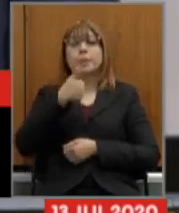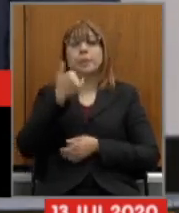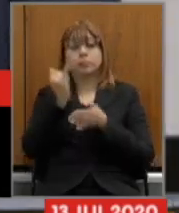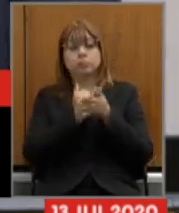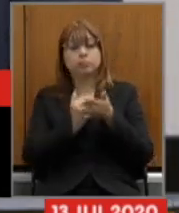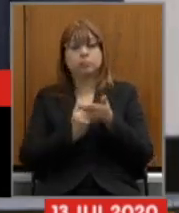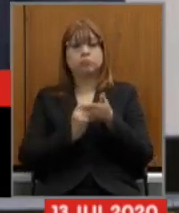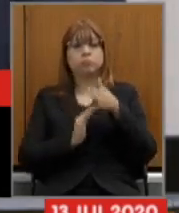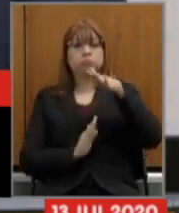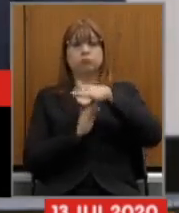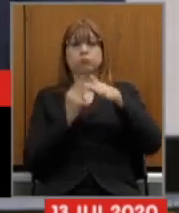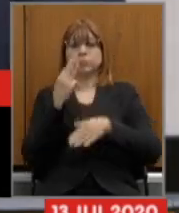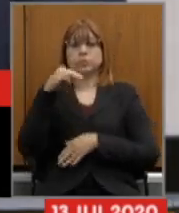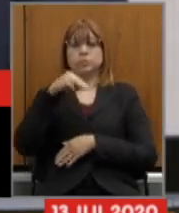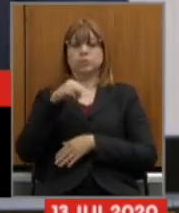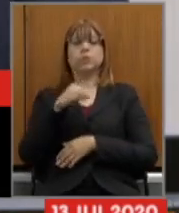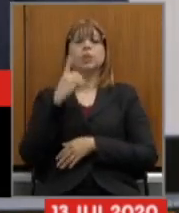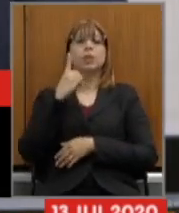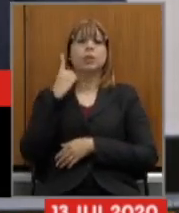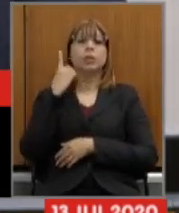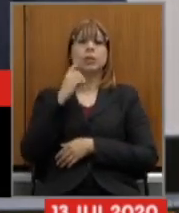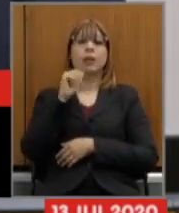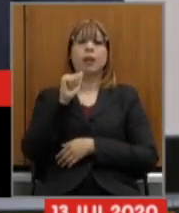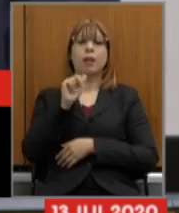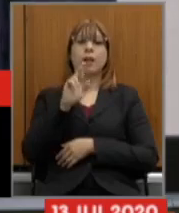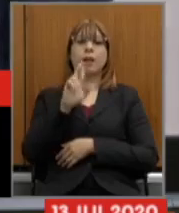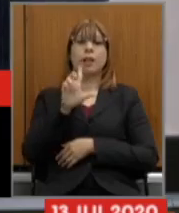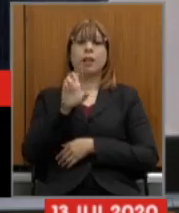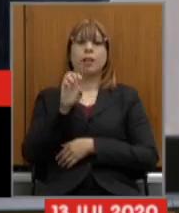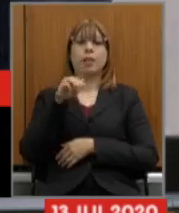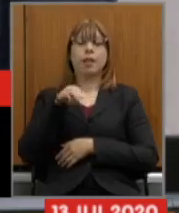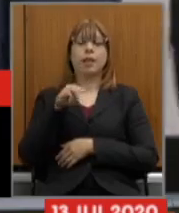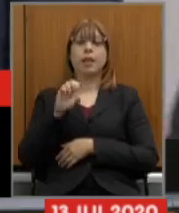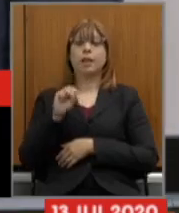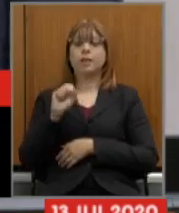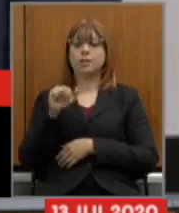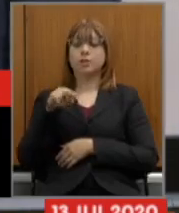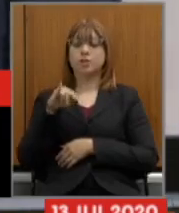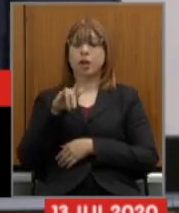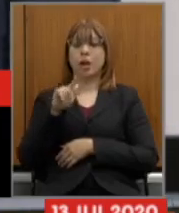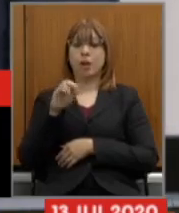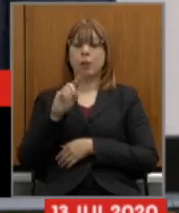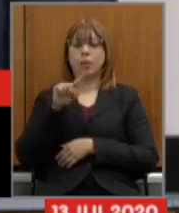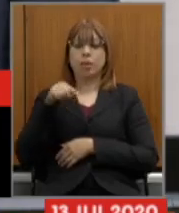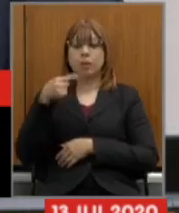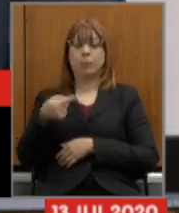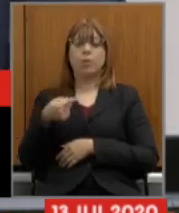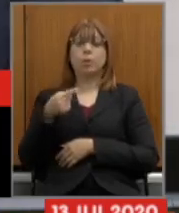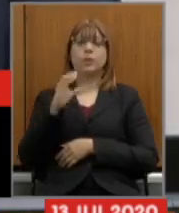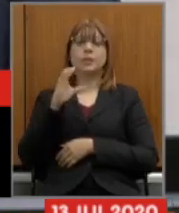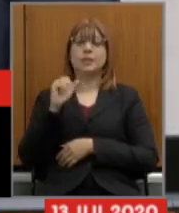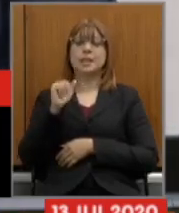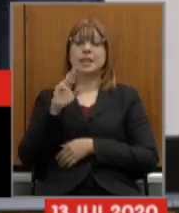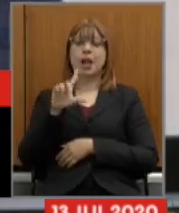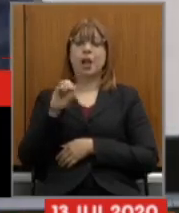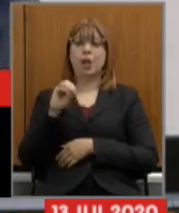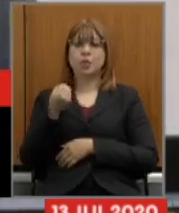pelo prazo de 3 minutos deputado Arlen Santiago depois em seguida deputado Carlos Pimenta